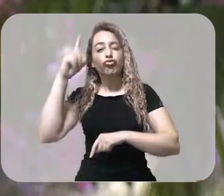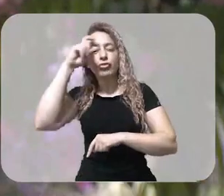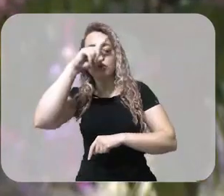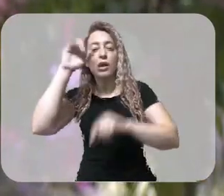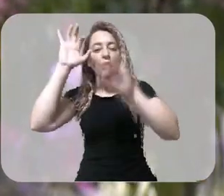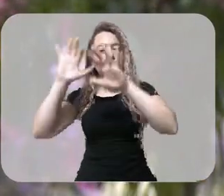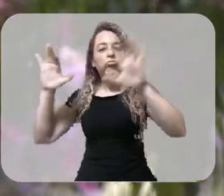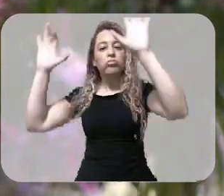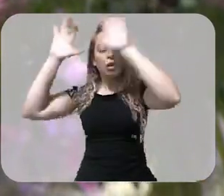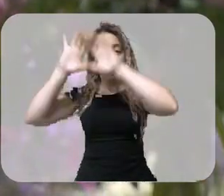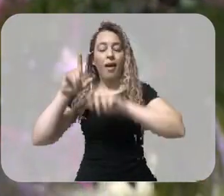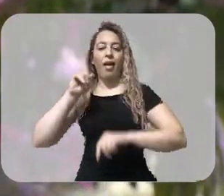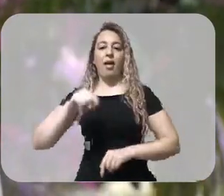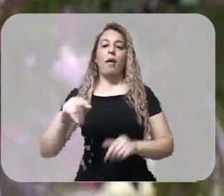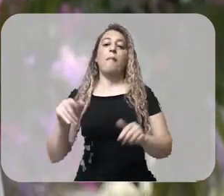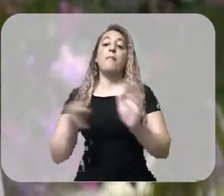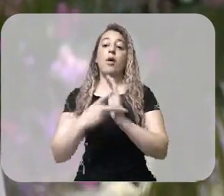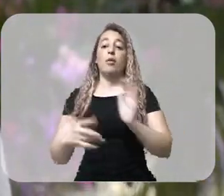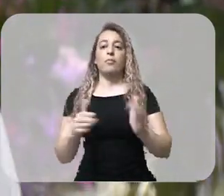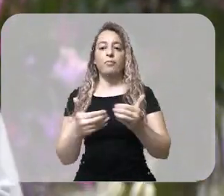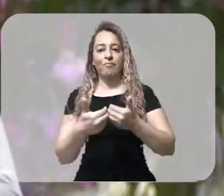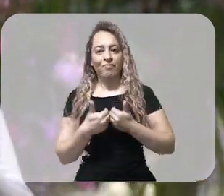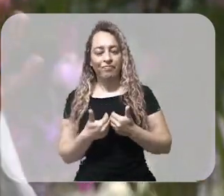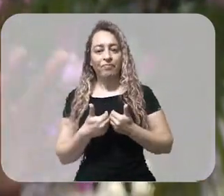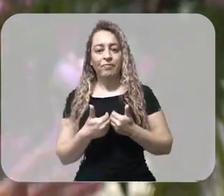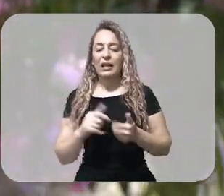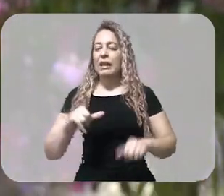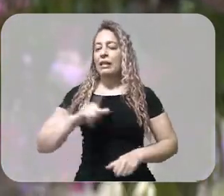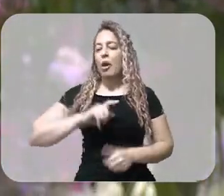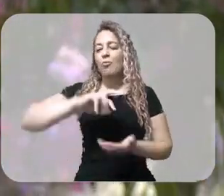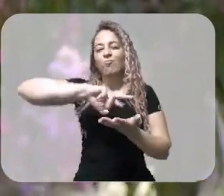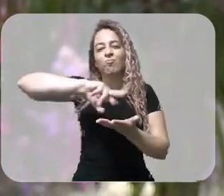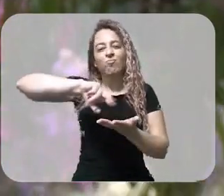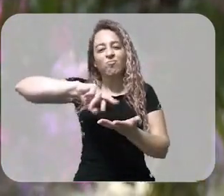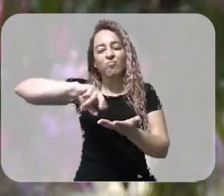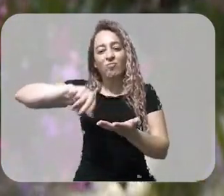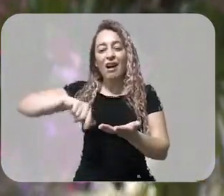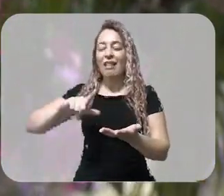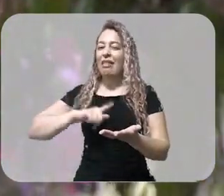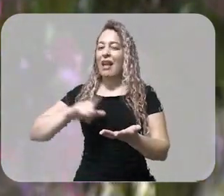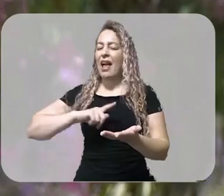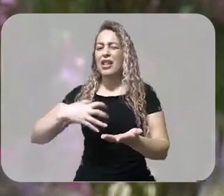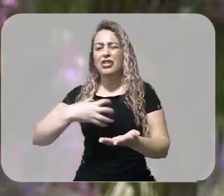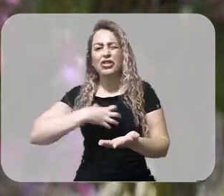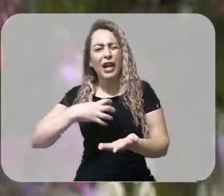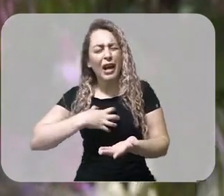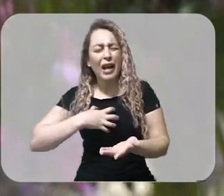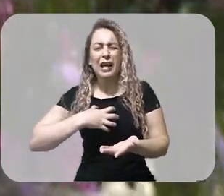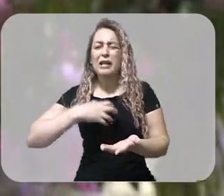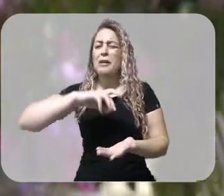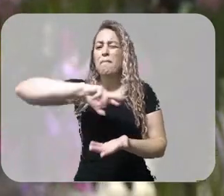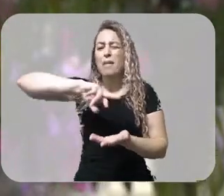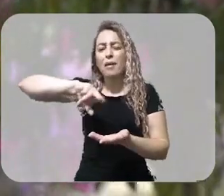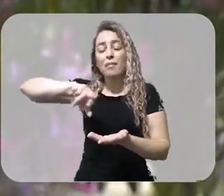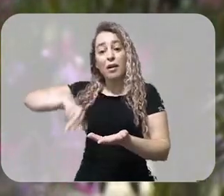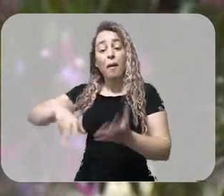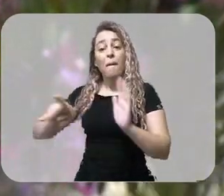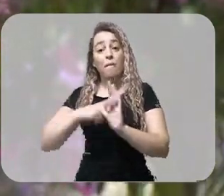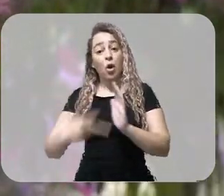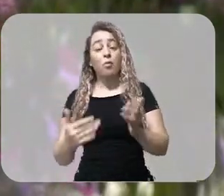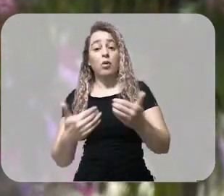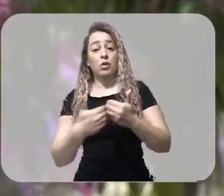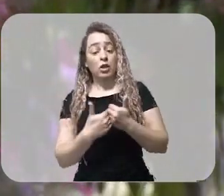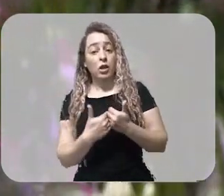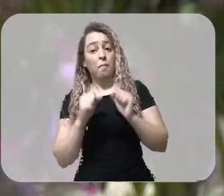Dentro de cada uma dessas características, há uma infinidade de manifestações que o autista pode ter ou não.